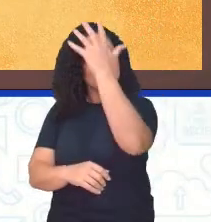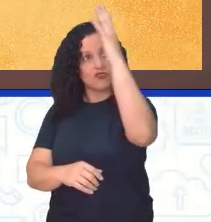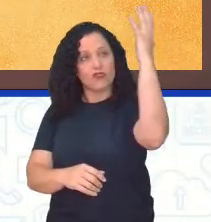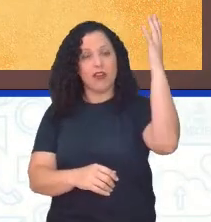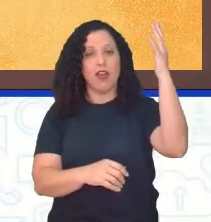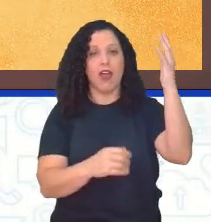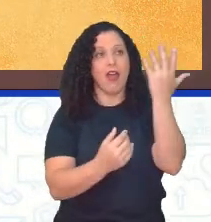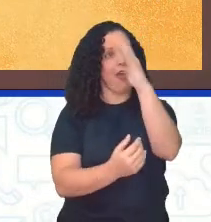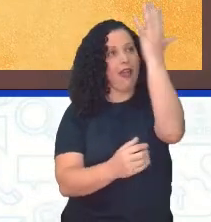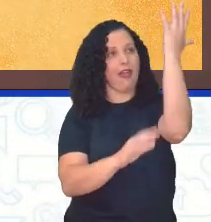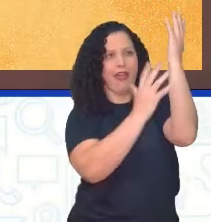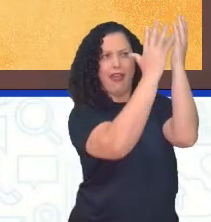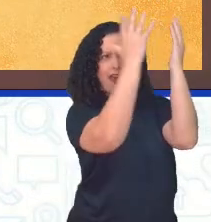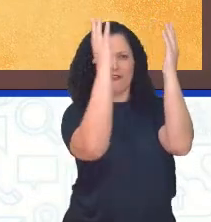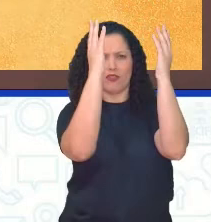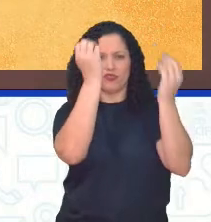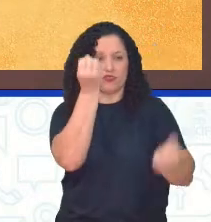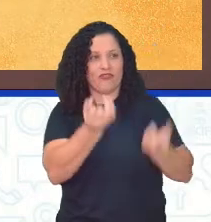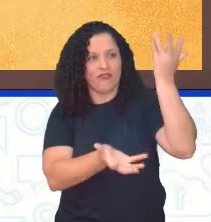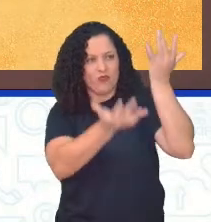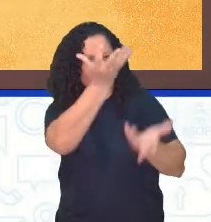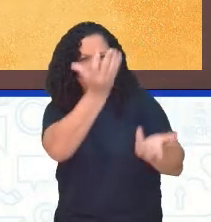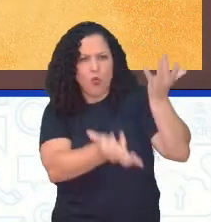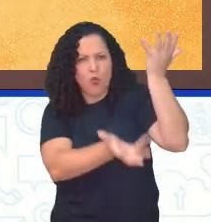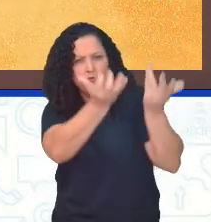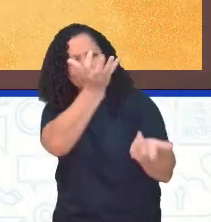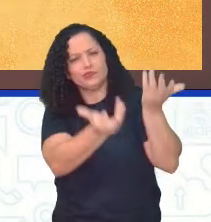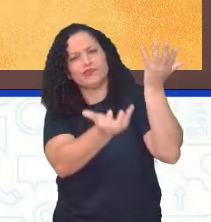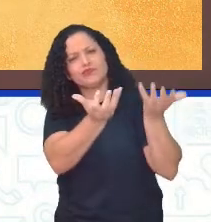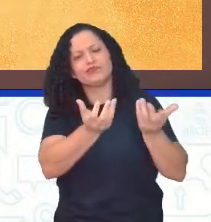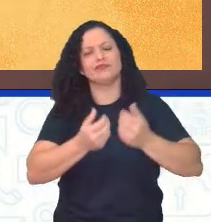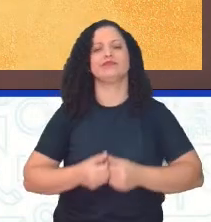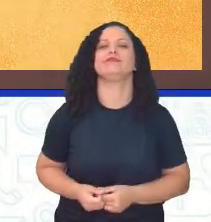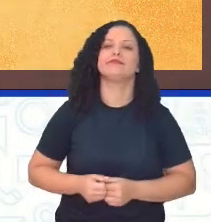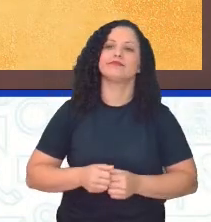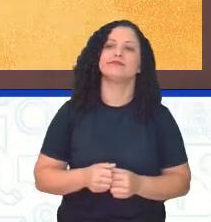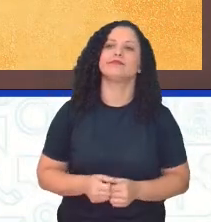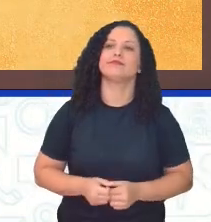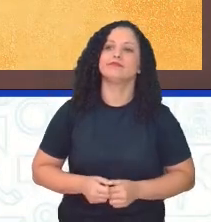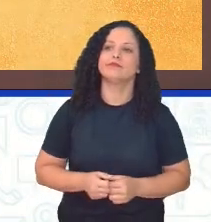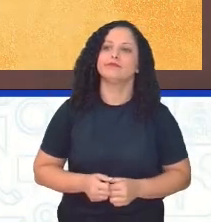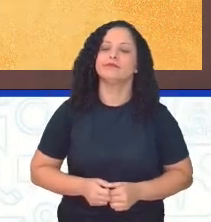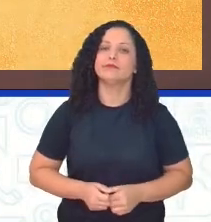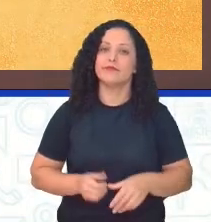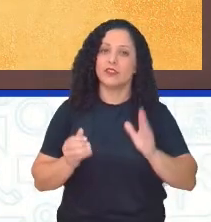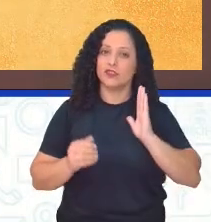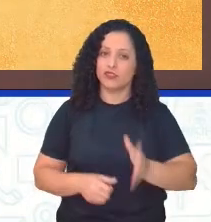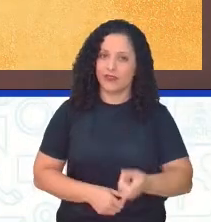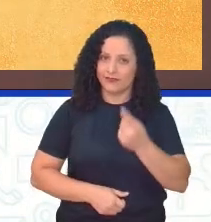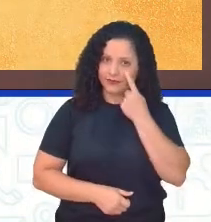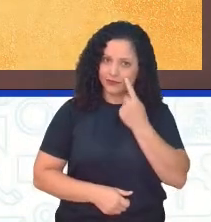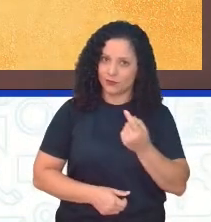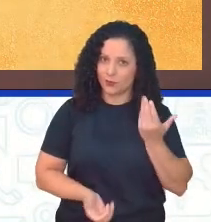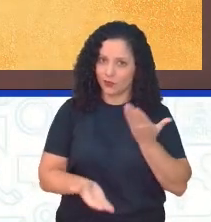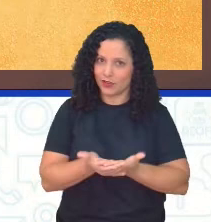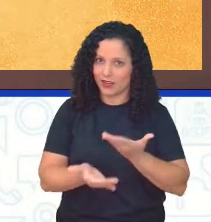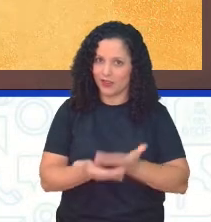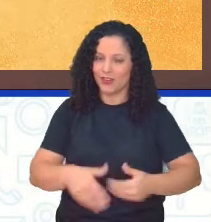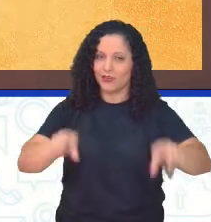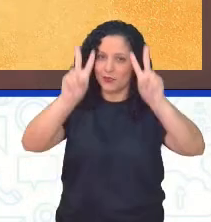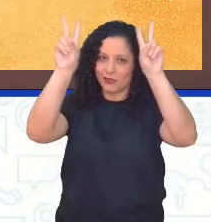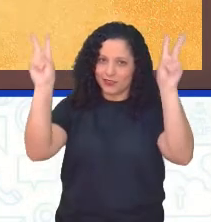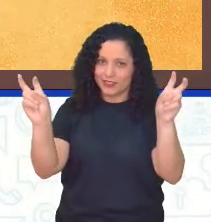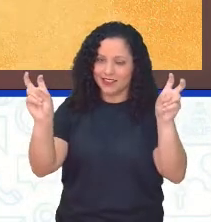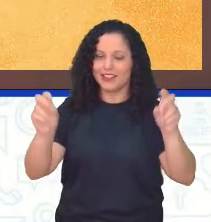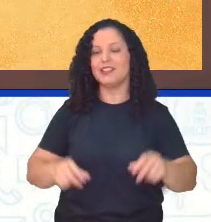fogo, olha pra aí, estão aí pegando fogo. Então, como a gente já viu, né, o tema da nossa aula de hoje